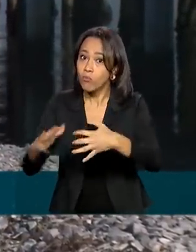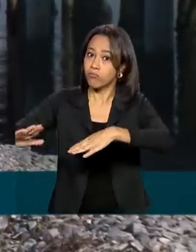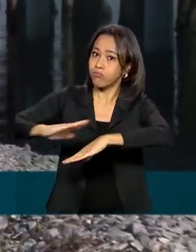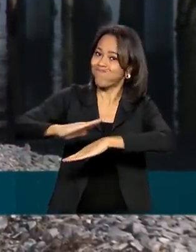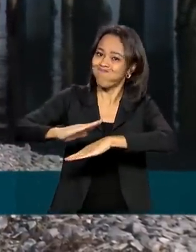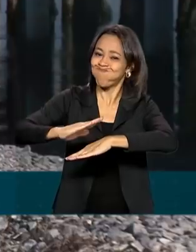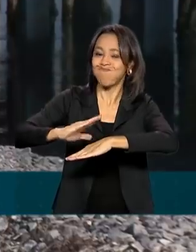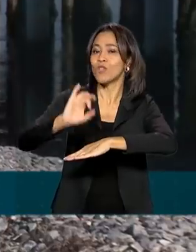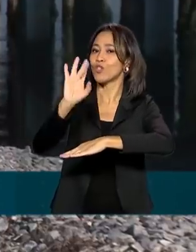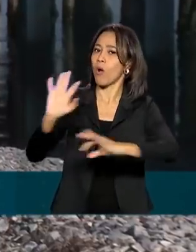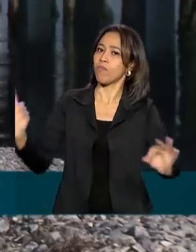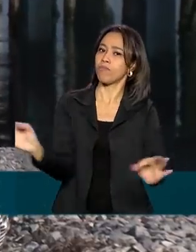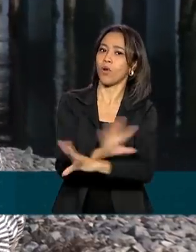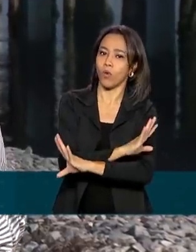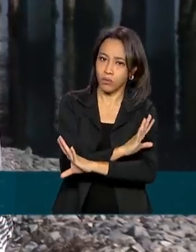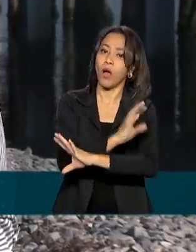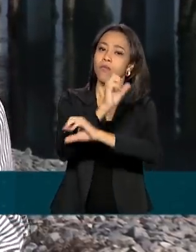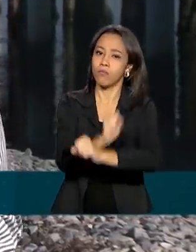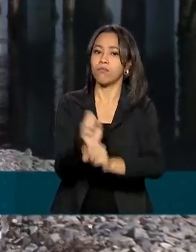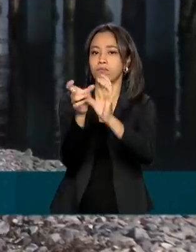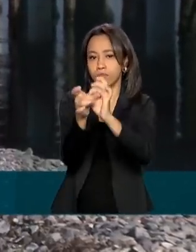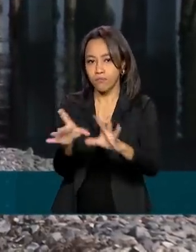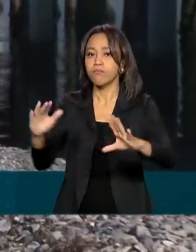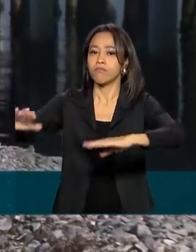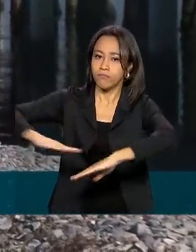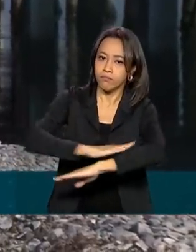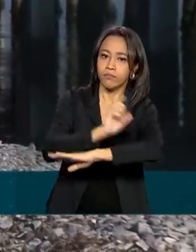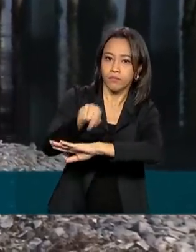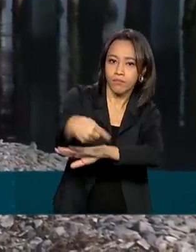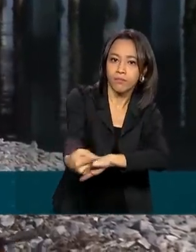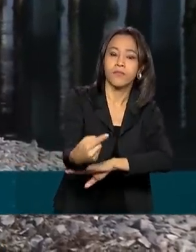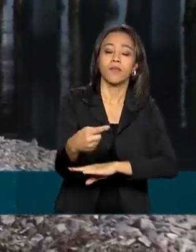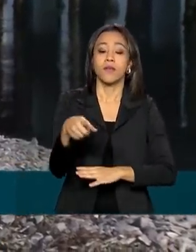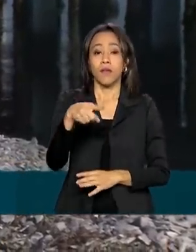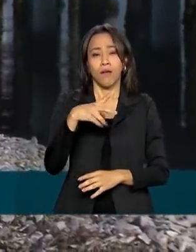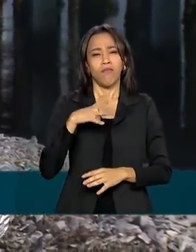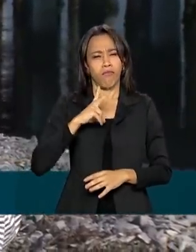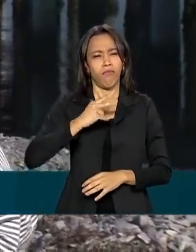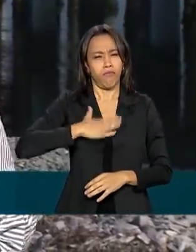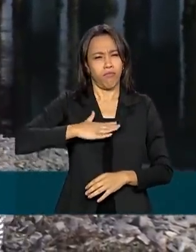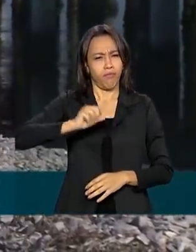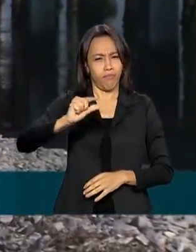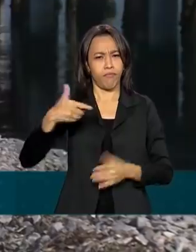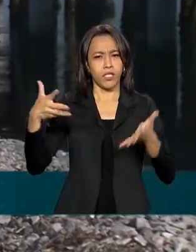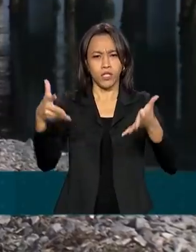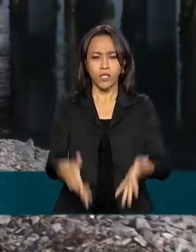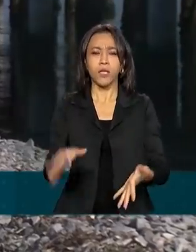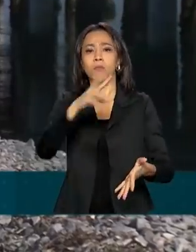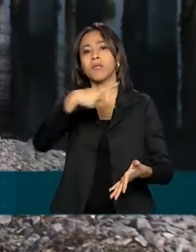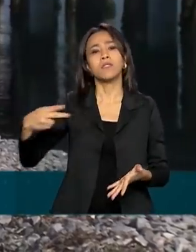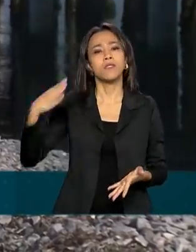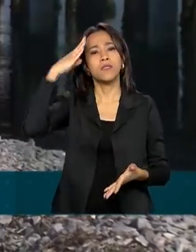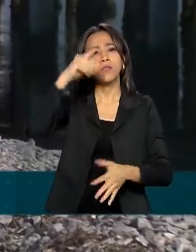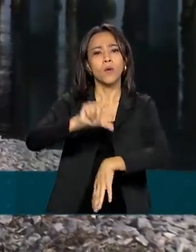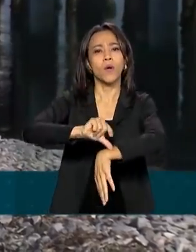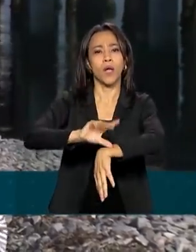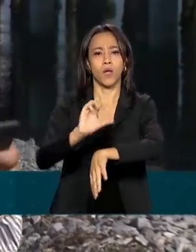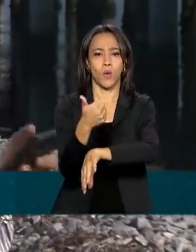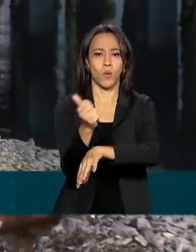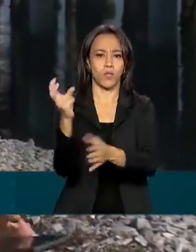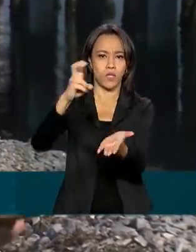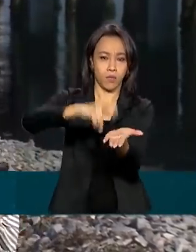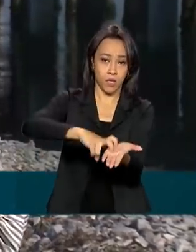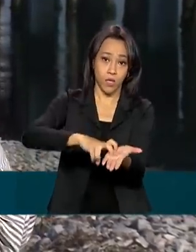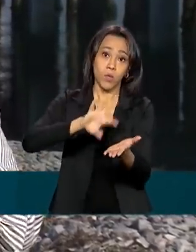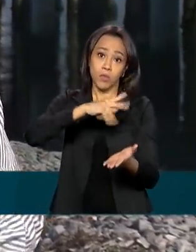completa. O presidente Jair Bolsonaro deve chegar aqui à ponte dos Barreiros, a ponte A Tribuna, por volta das 11 horas da manhã. Ele vai